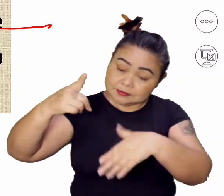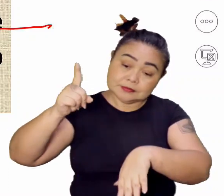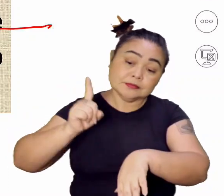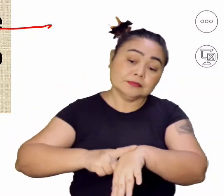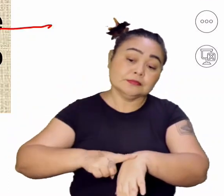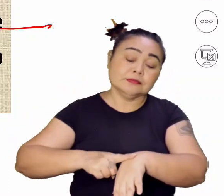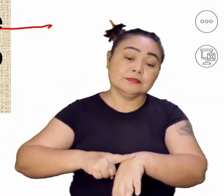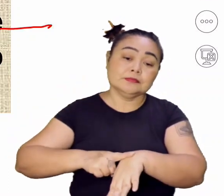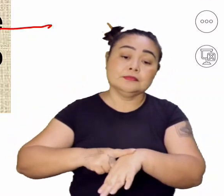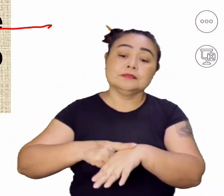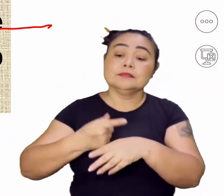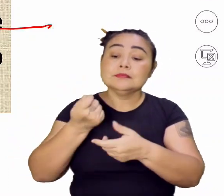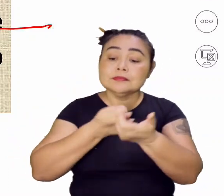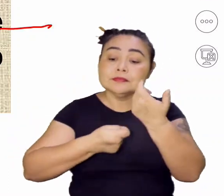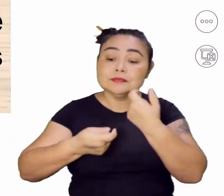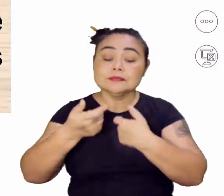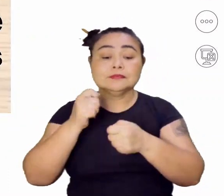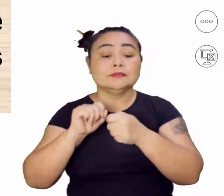essa administração.